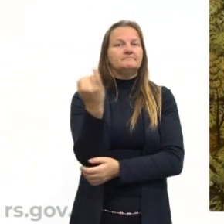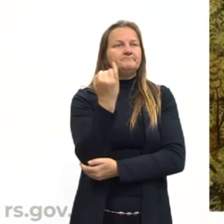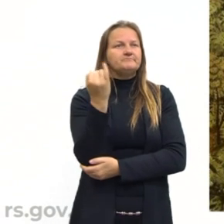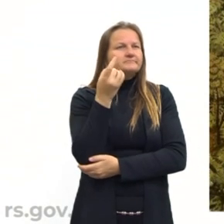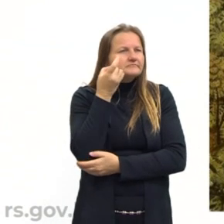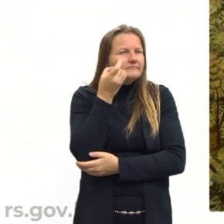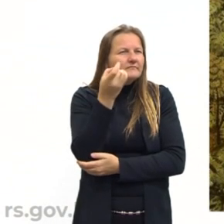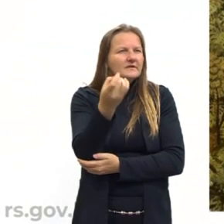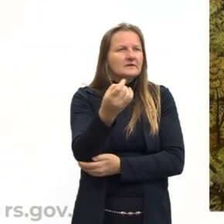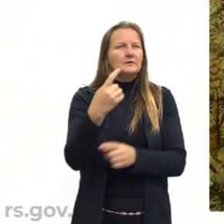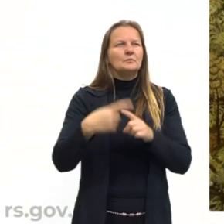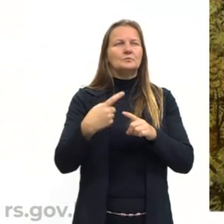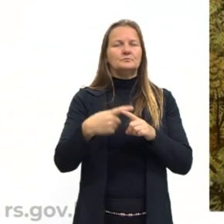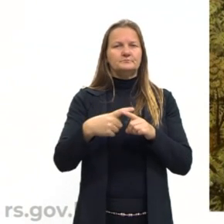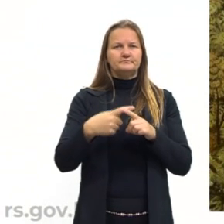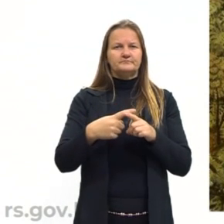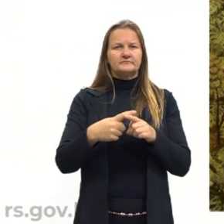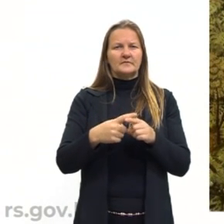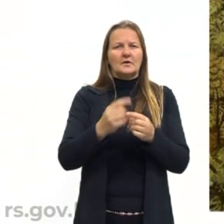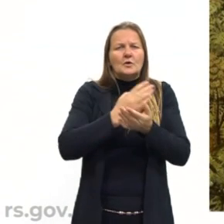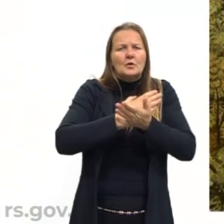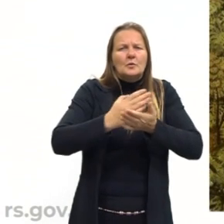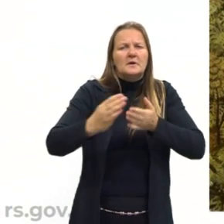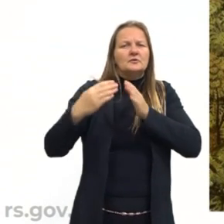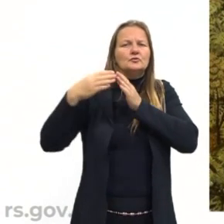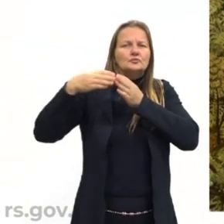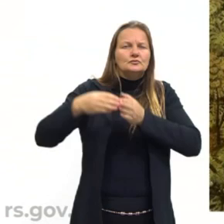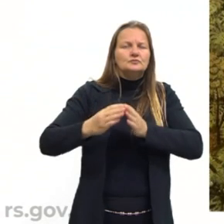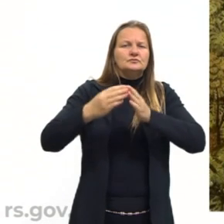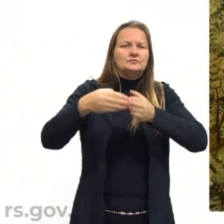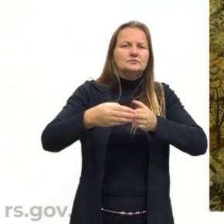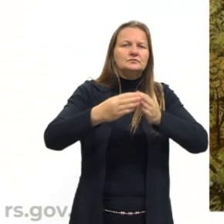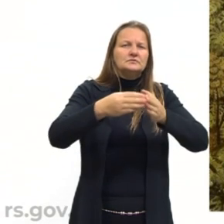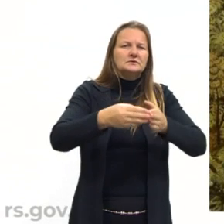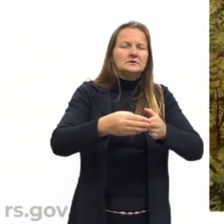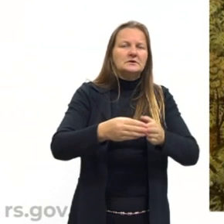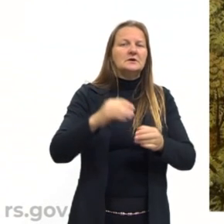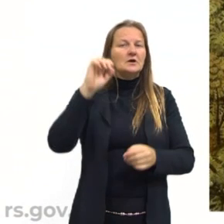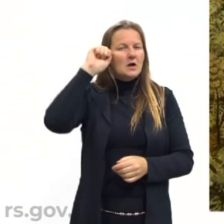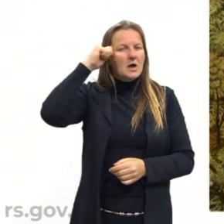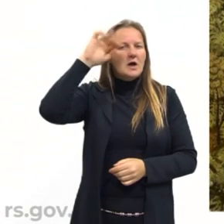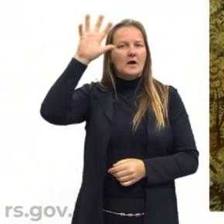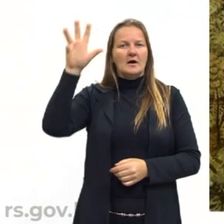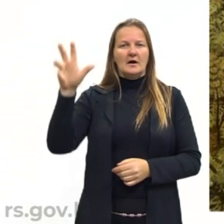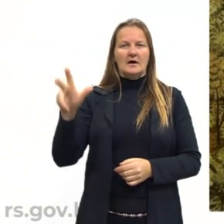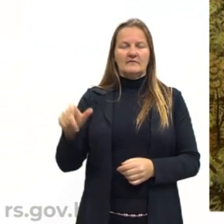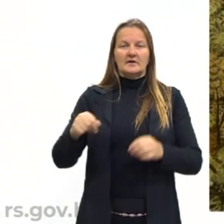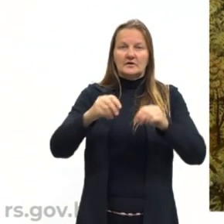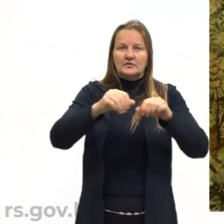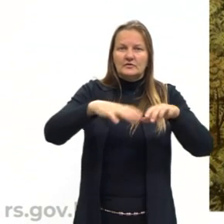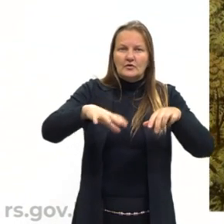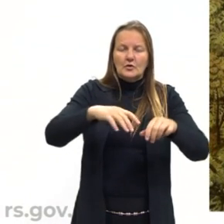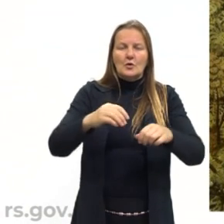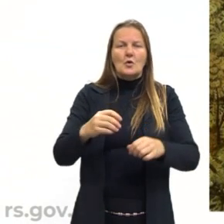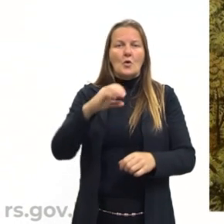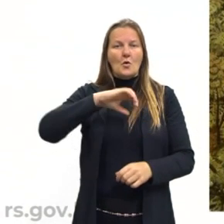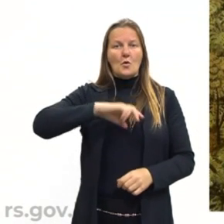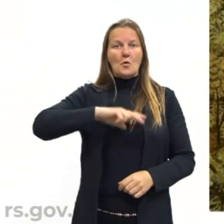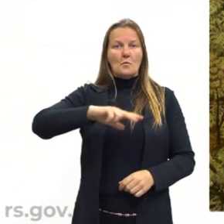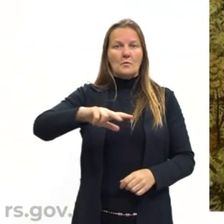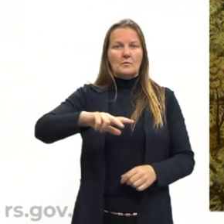interessante, por quê? No início das navegações, em muitos territórios africanos, os portugueses estabeleciam